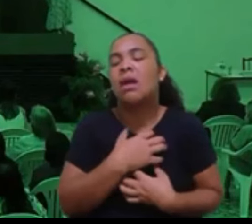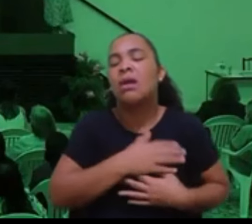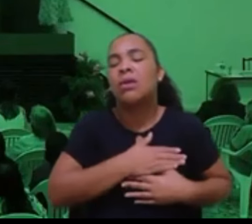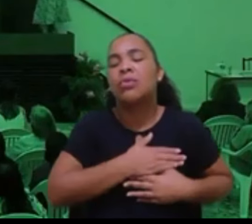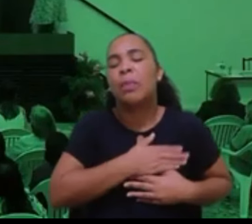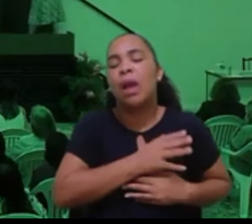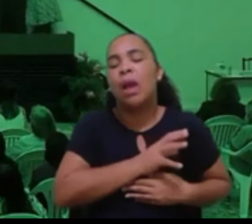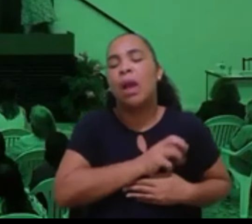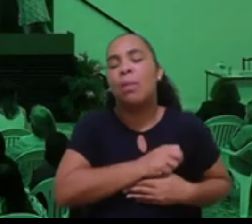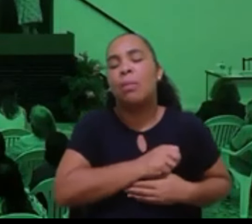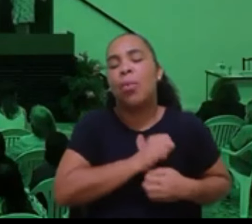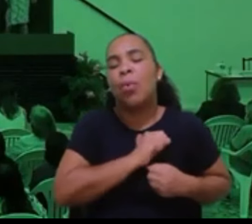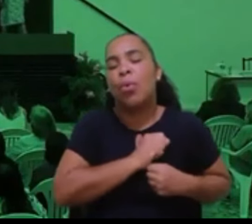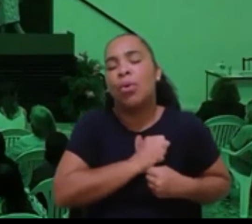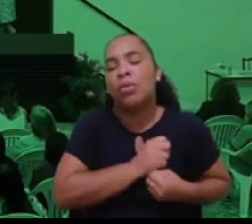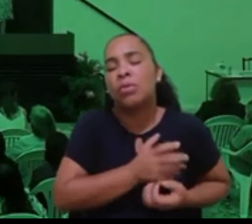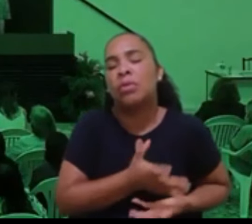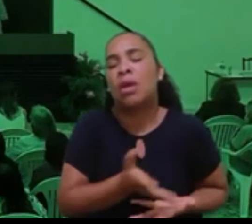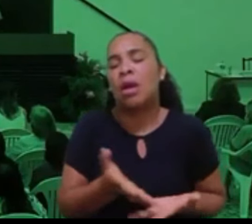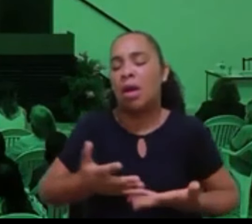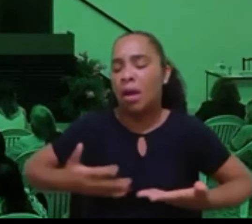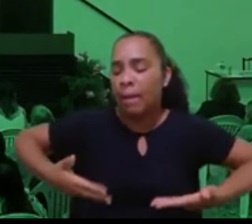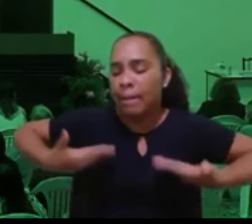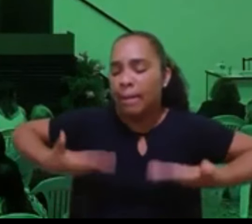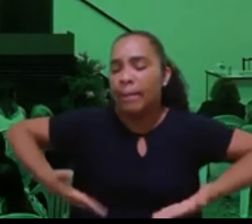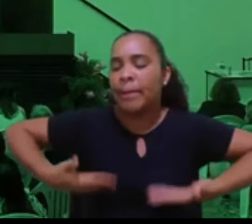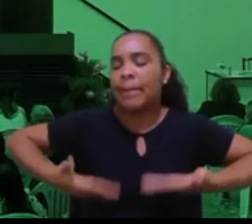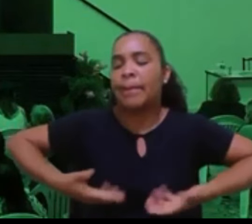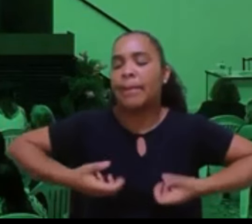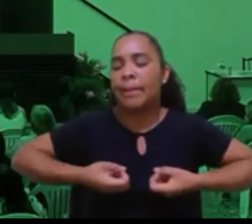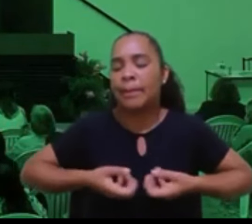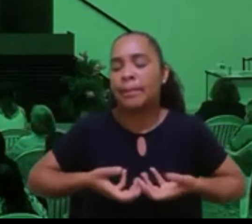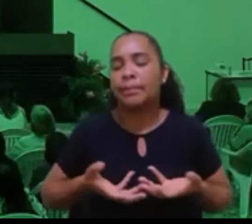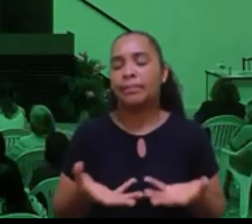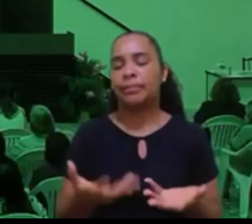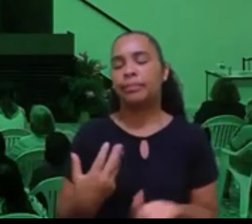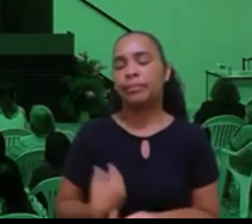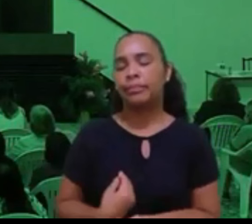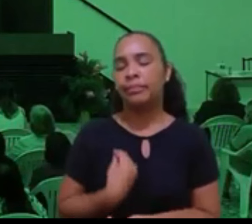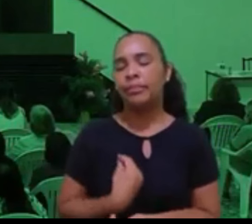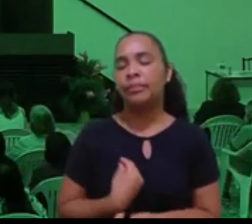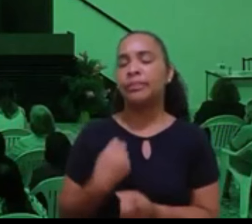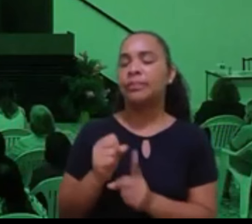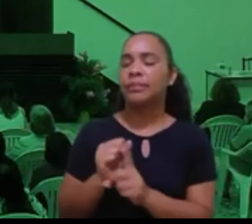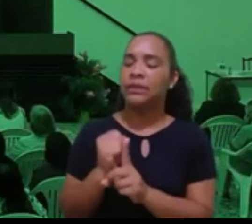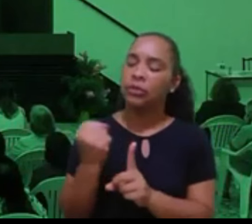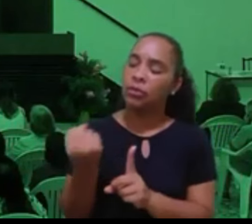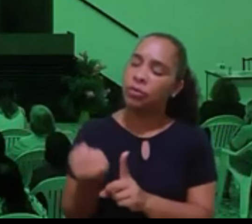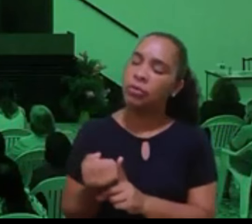impulsionando-os à vivência social e humana.